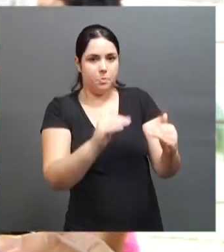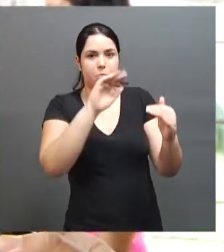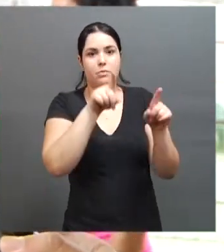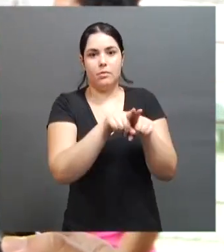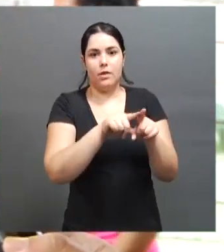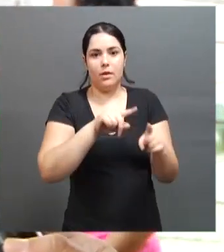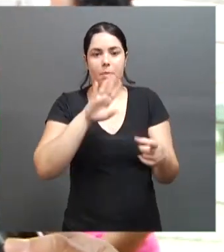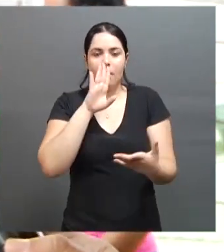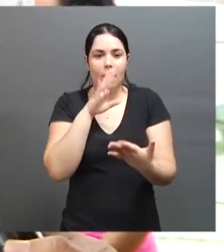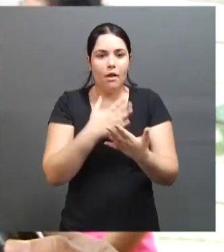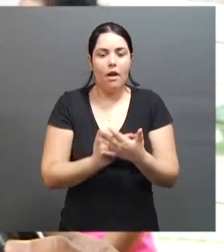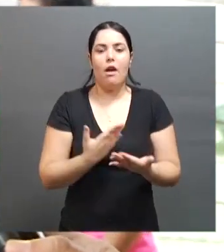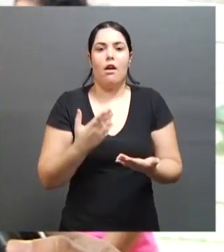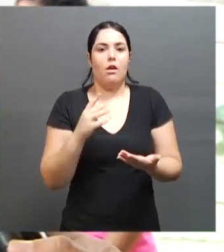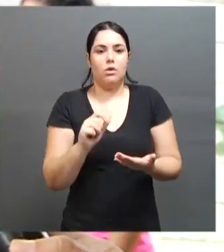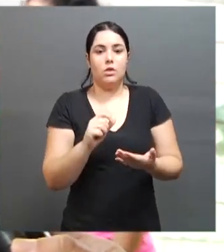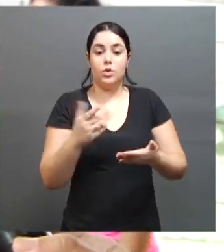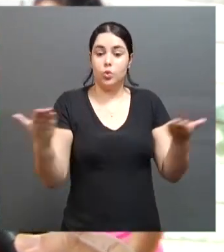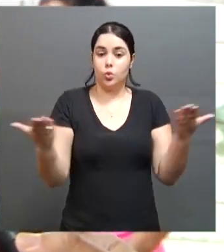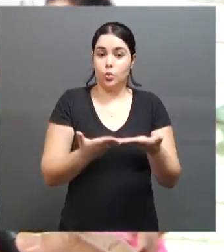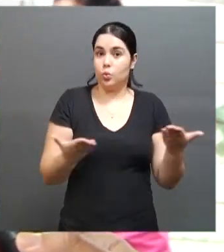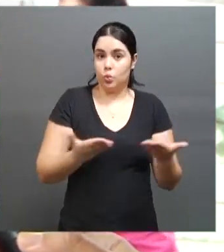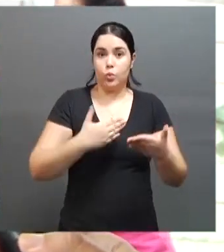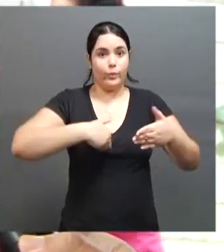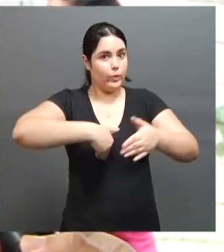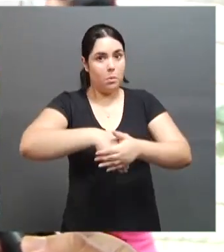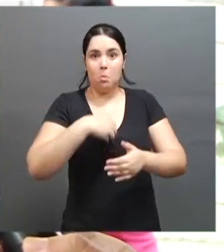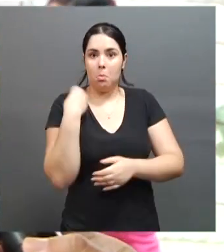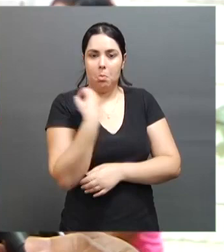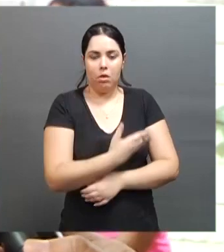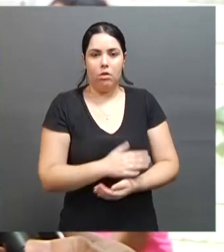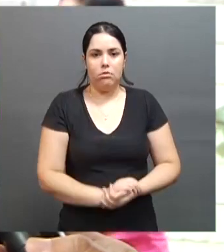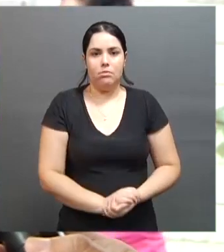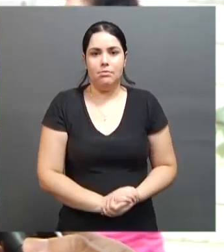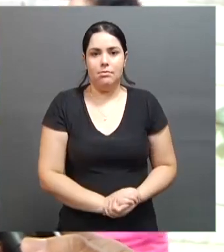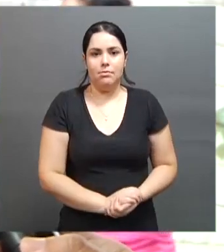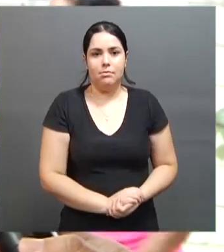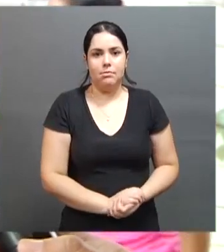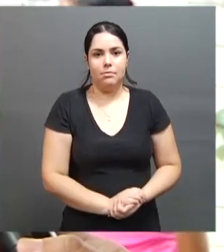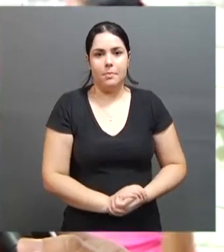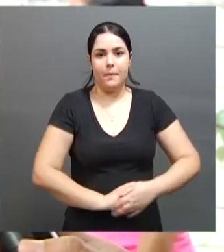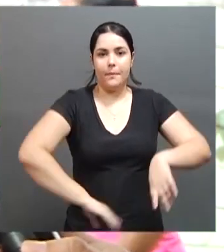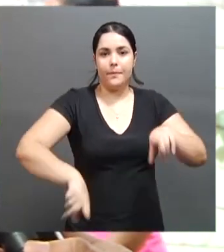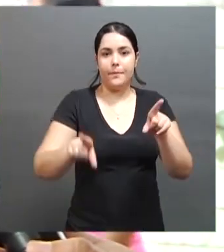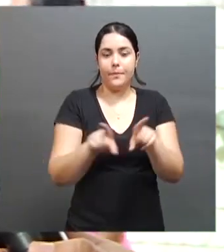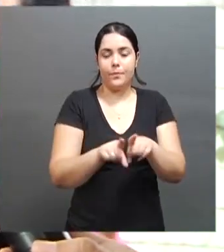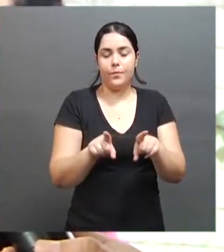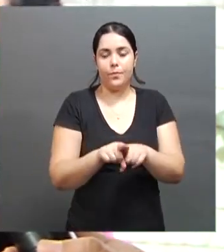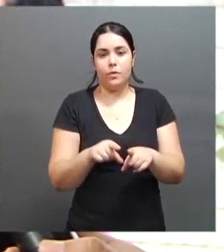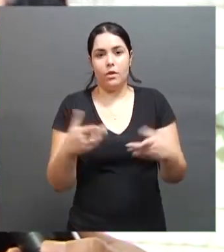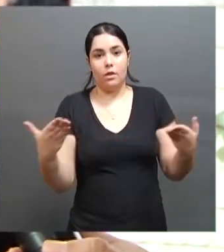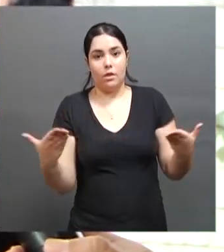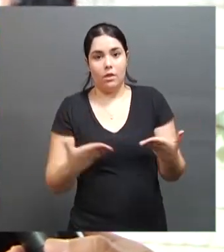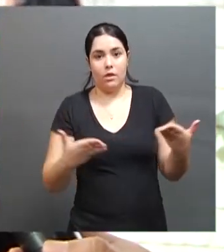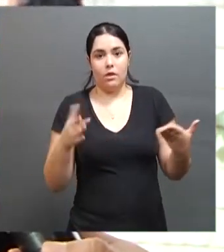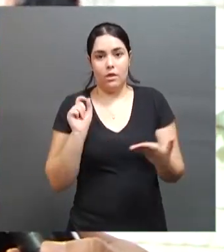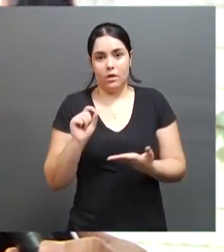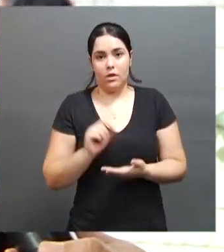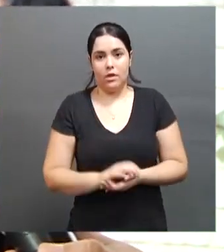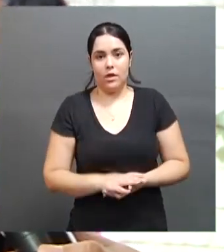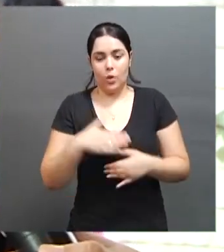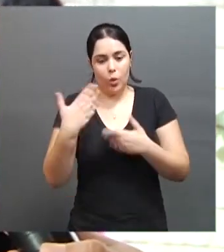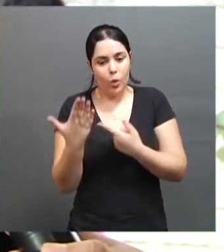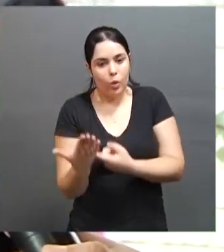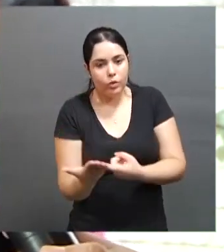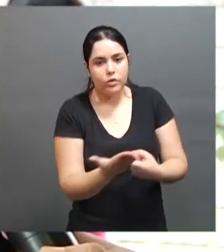jogam alto muitos torneios e até recentemente foram